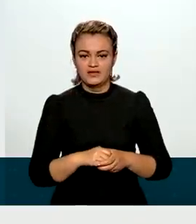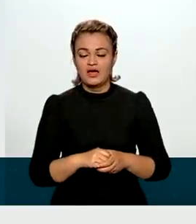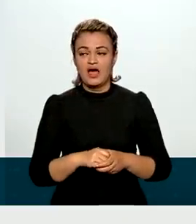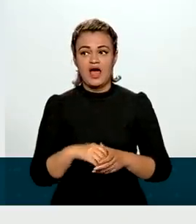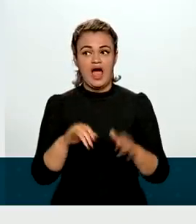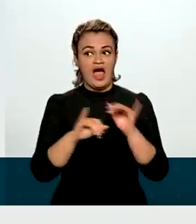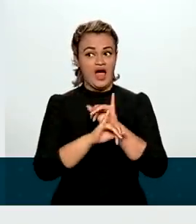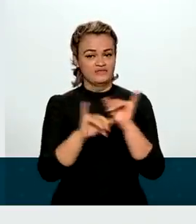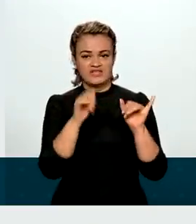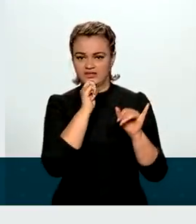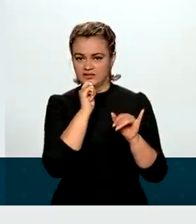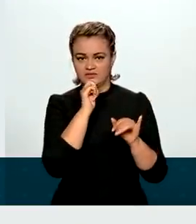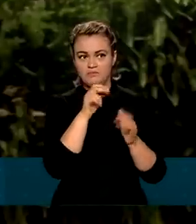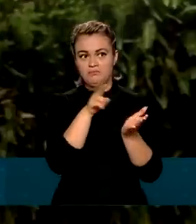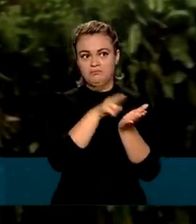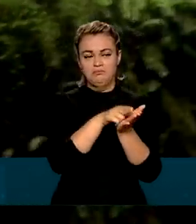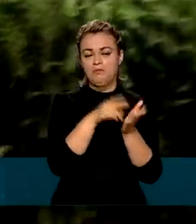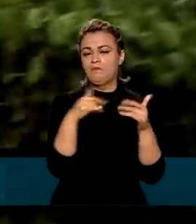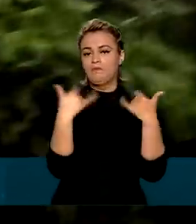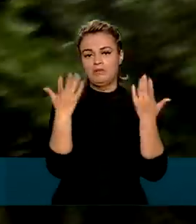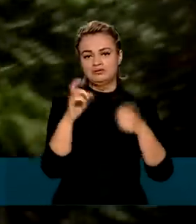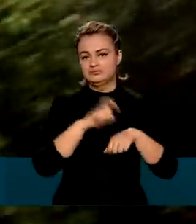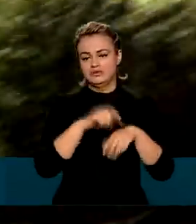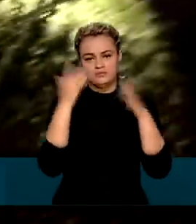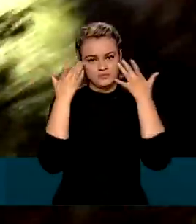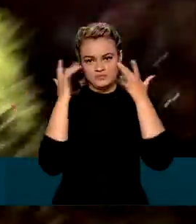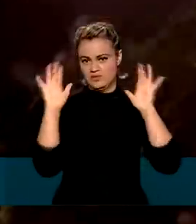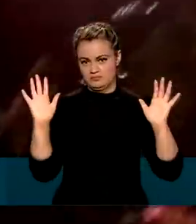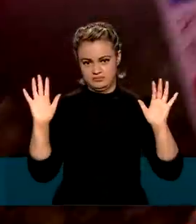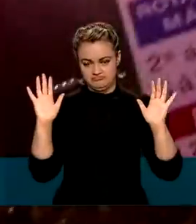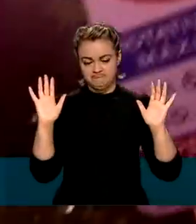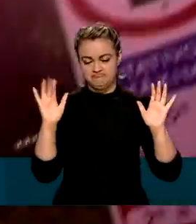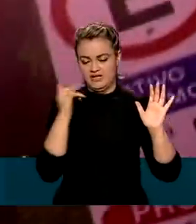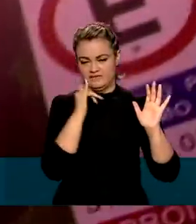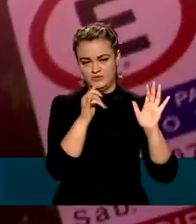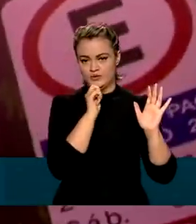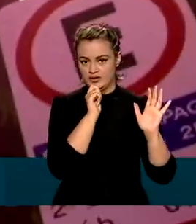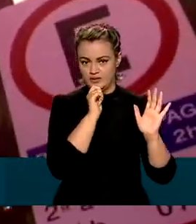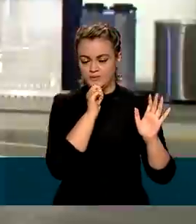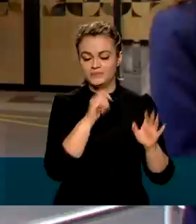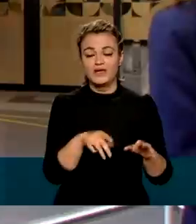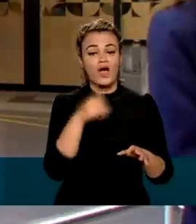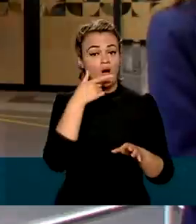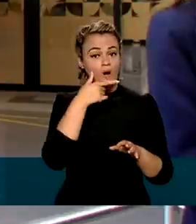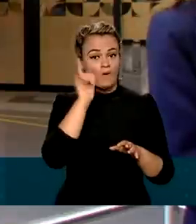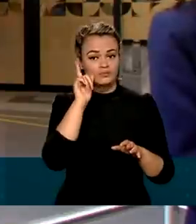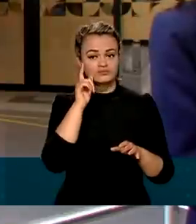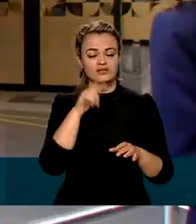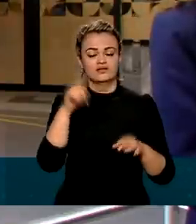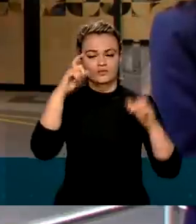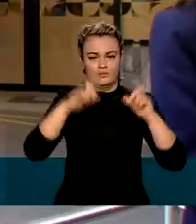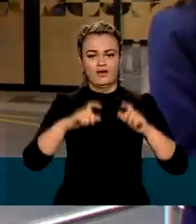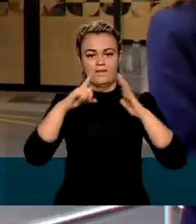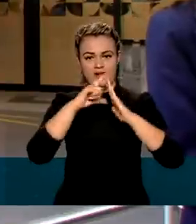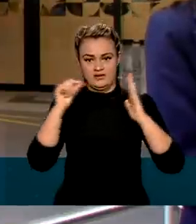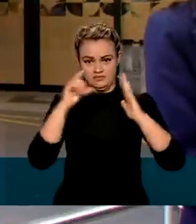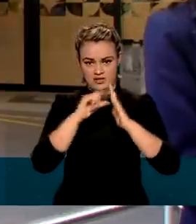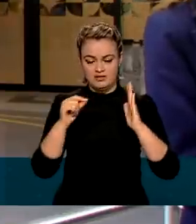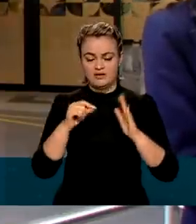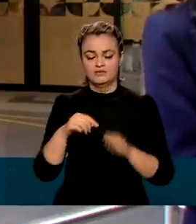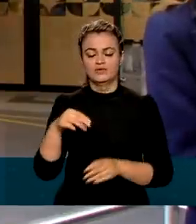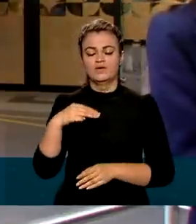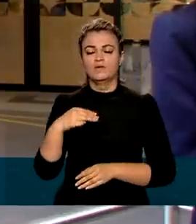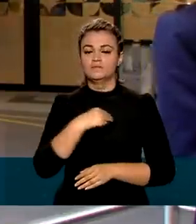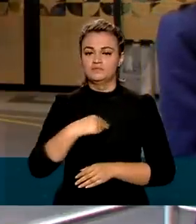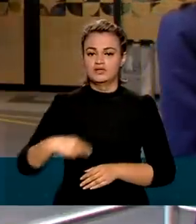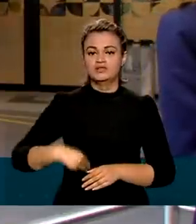informado por quanto tempo o presidente Jair Bolsonaro ficará internado por aqui. Ontem, em coletiva no Palácio do Planalto, o